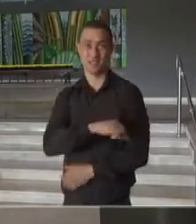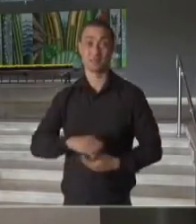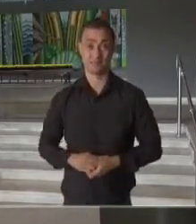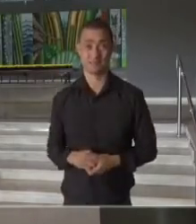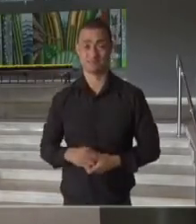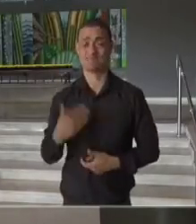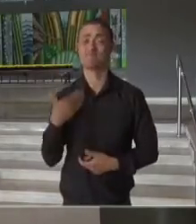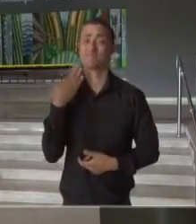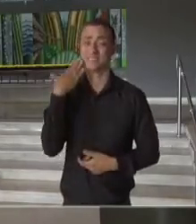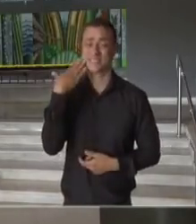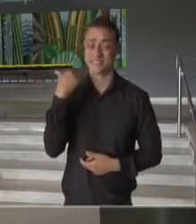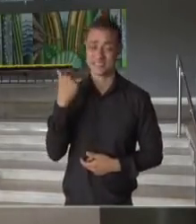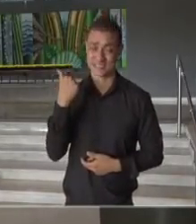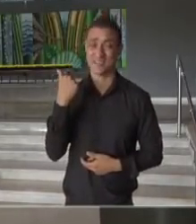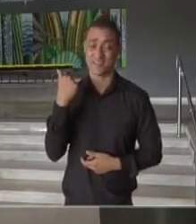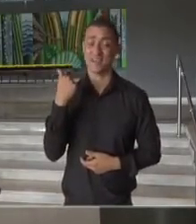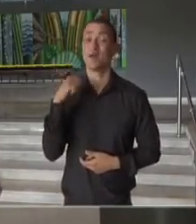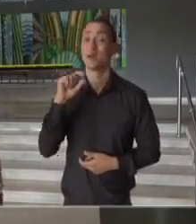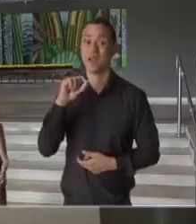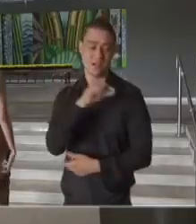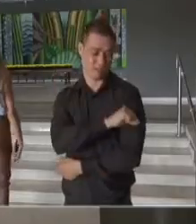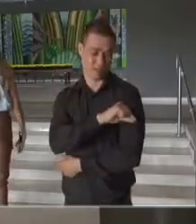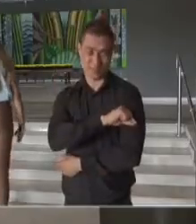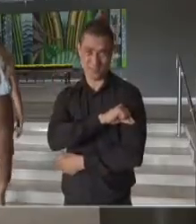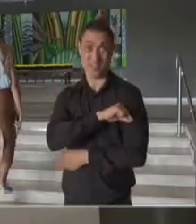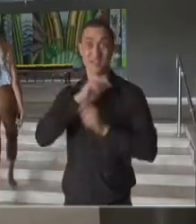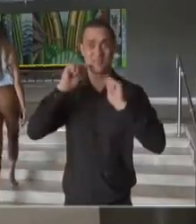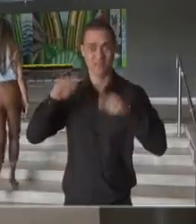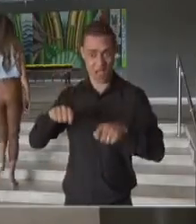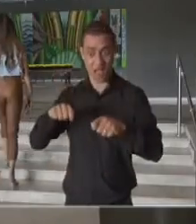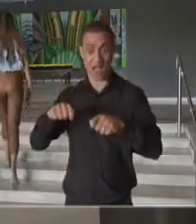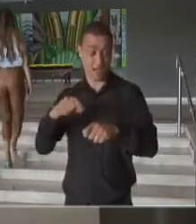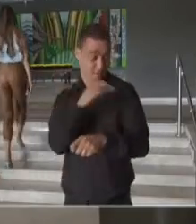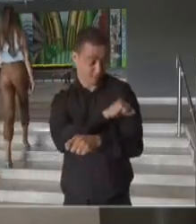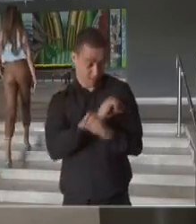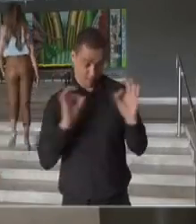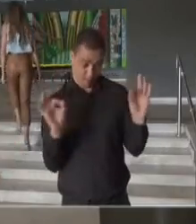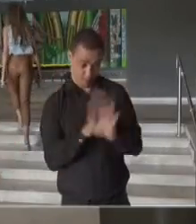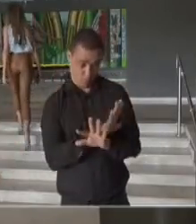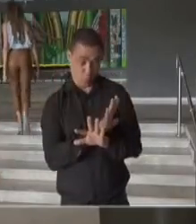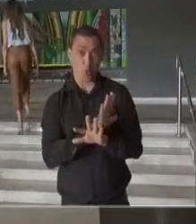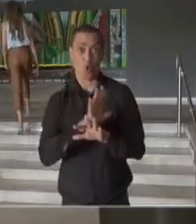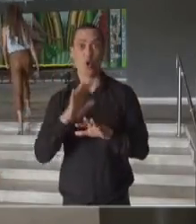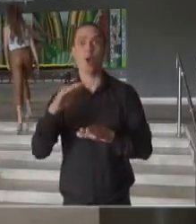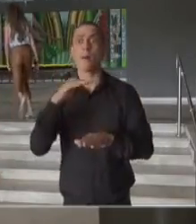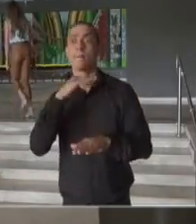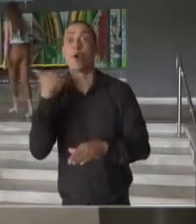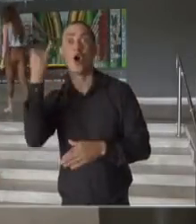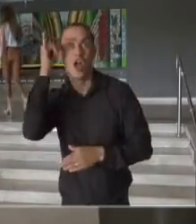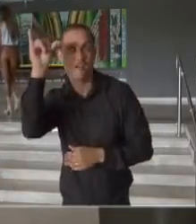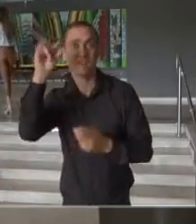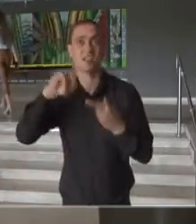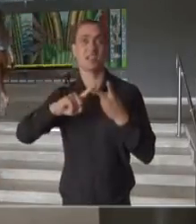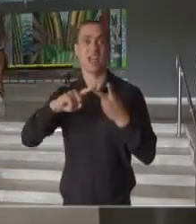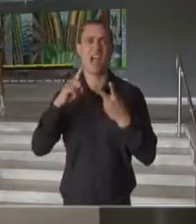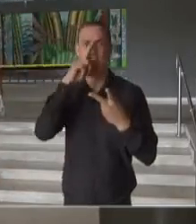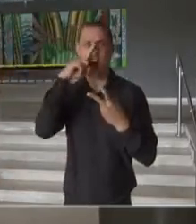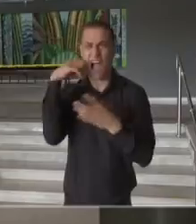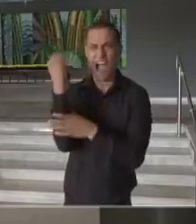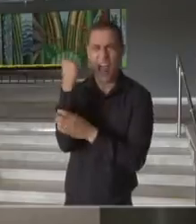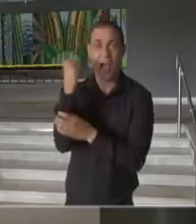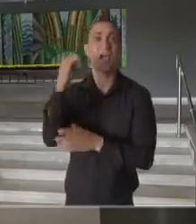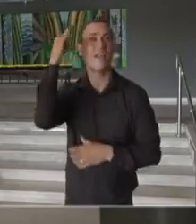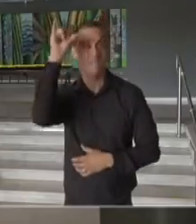A gente sabe que a vacina, ela protege contra formas graves, contra mortes, e era esse o